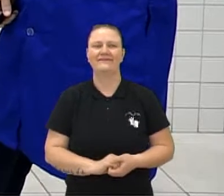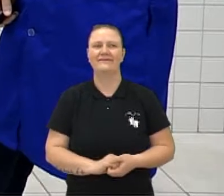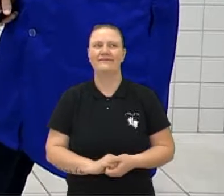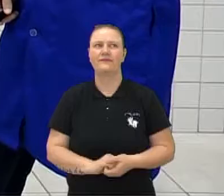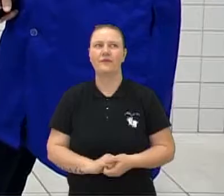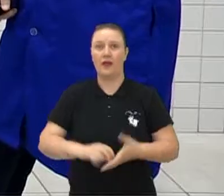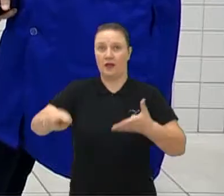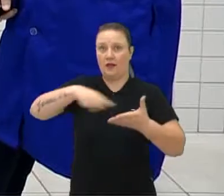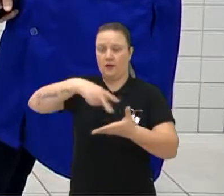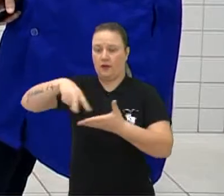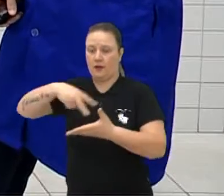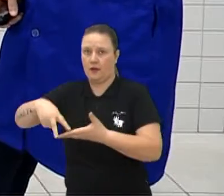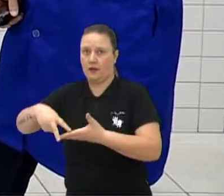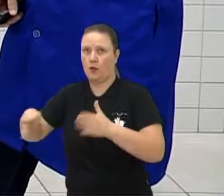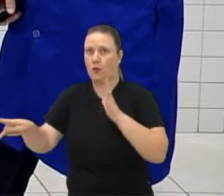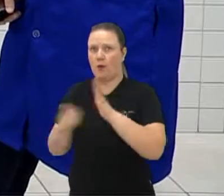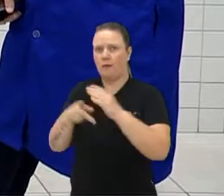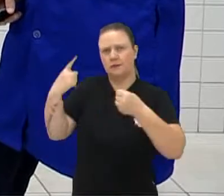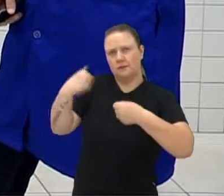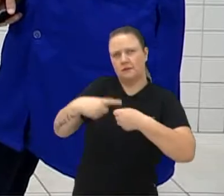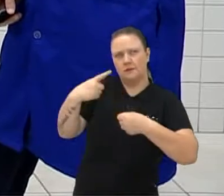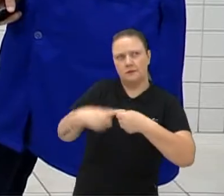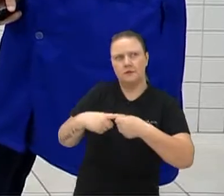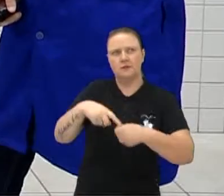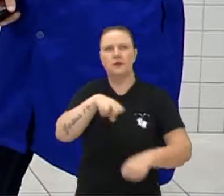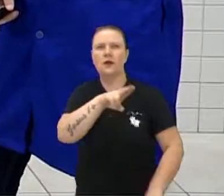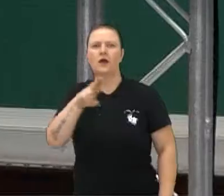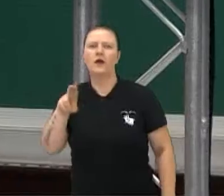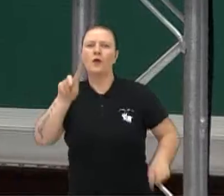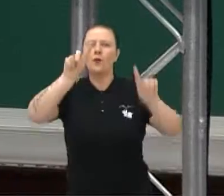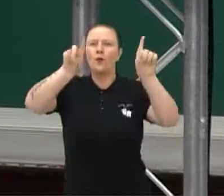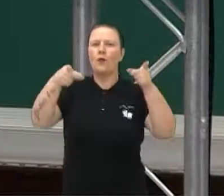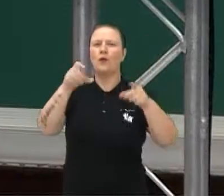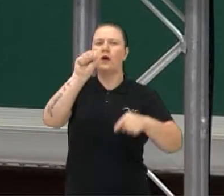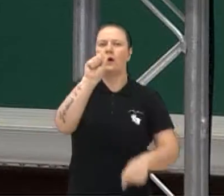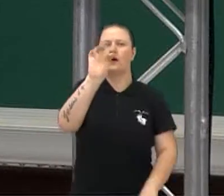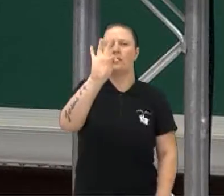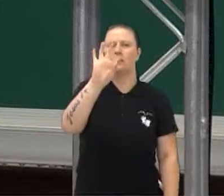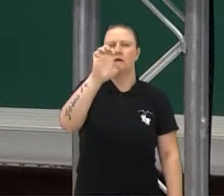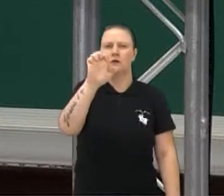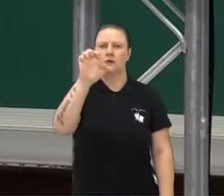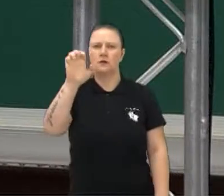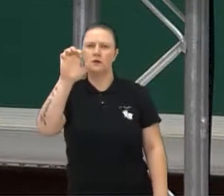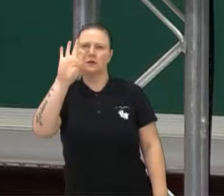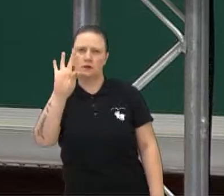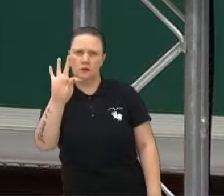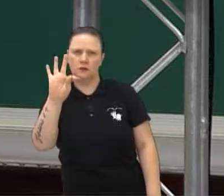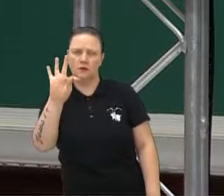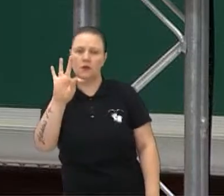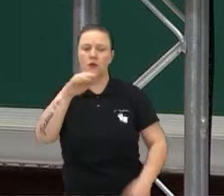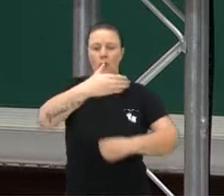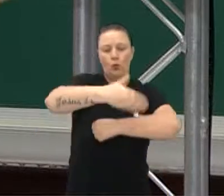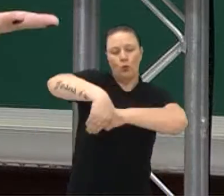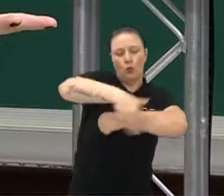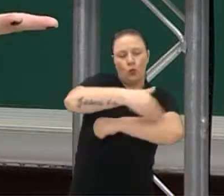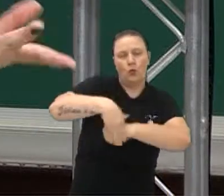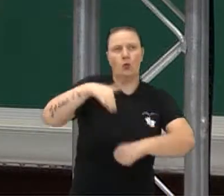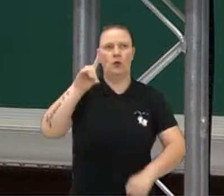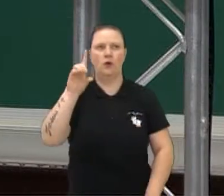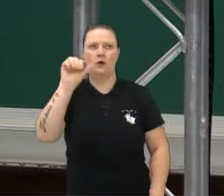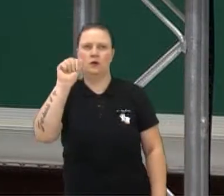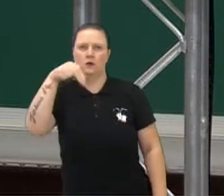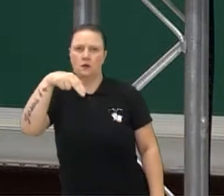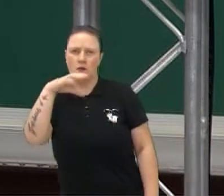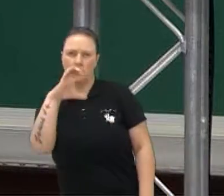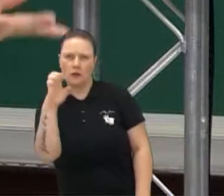A dança urbana. Street dance. Street dance. O que significa isso? Street rua. Dance dança.